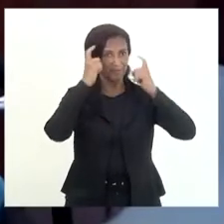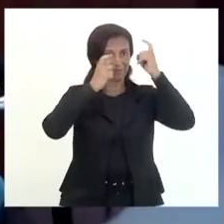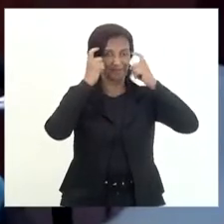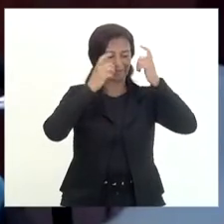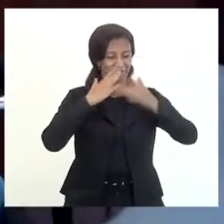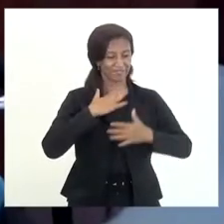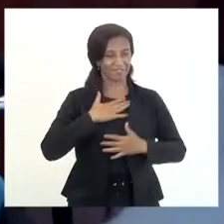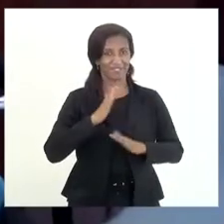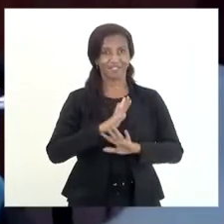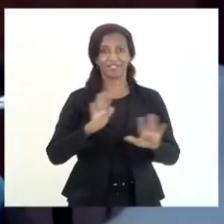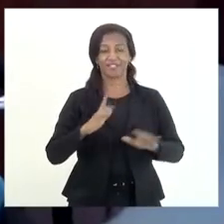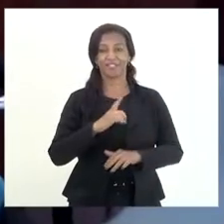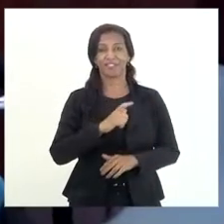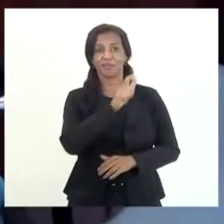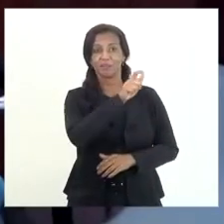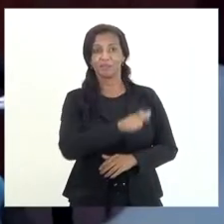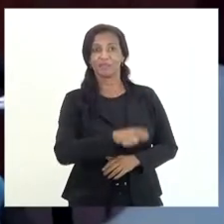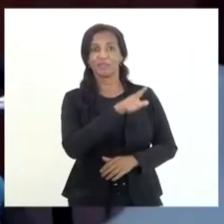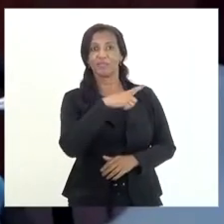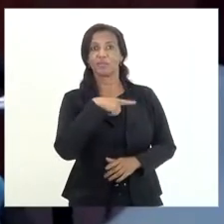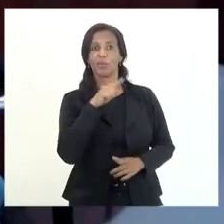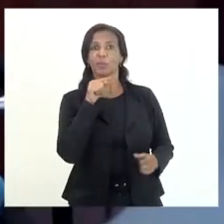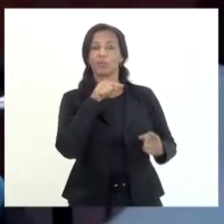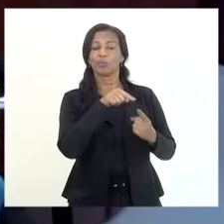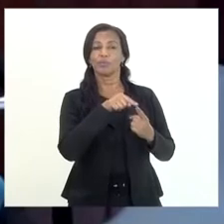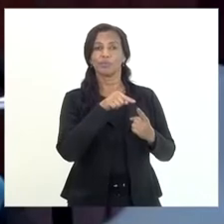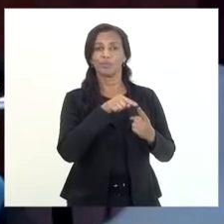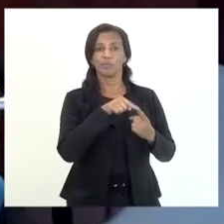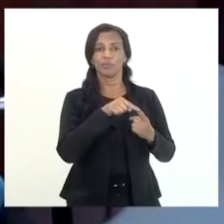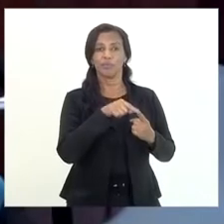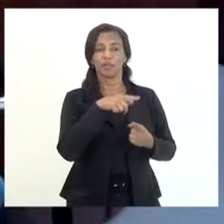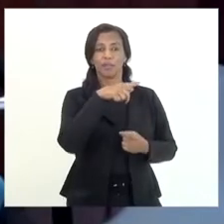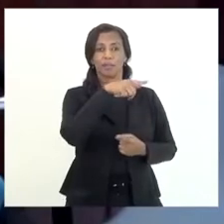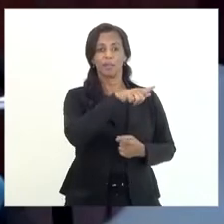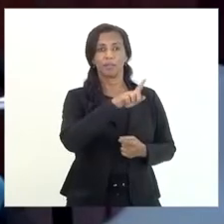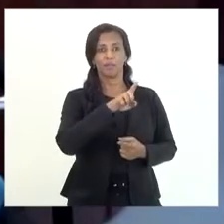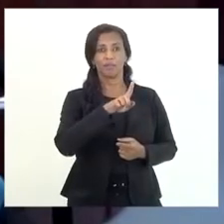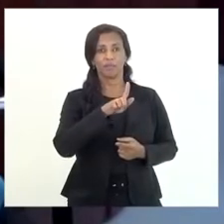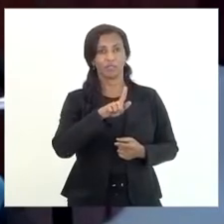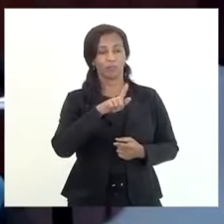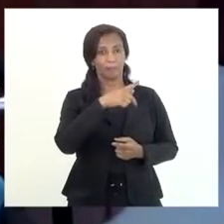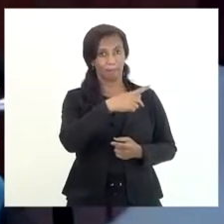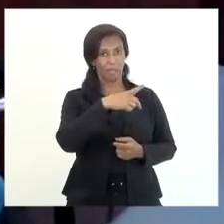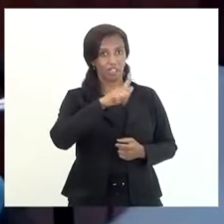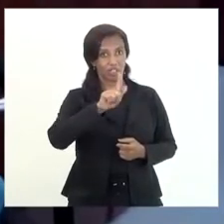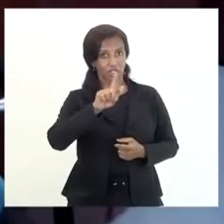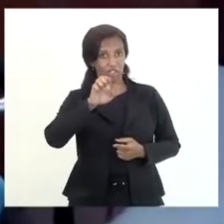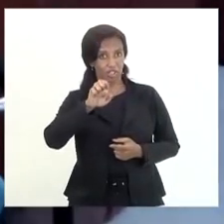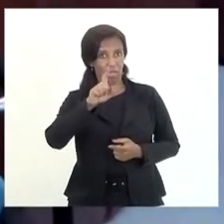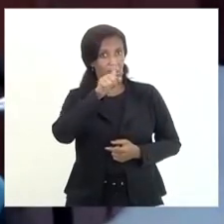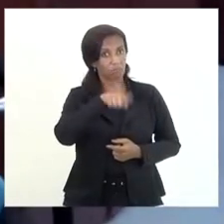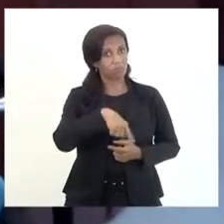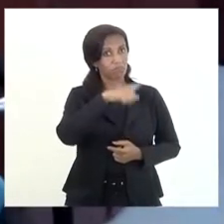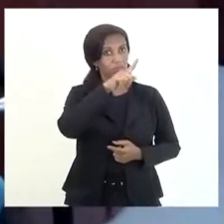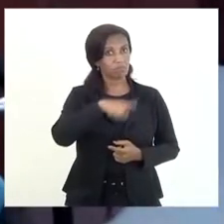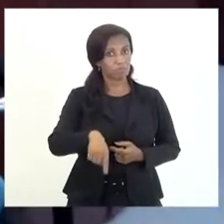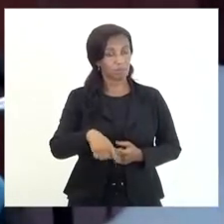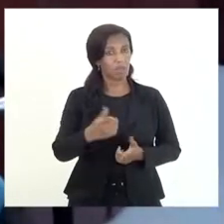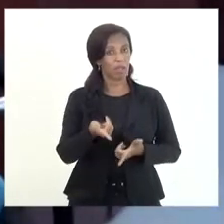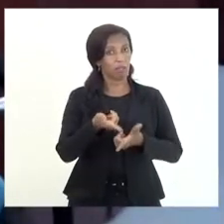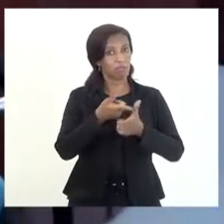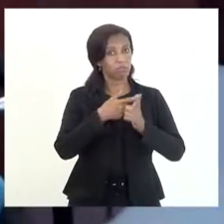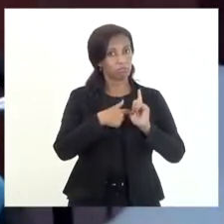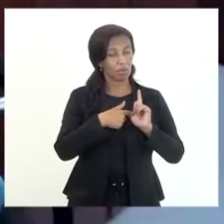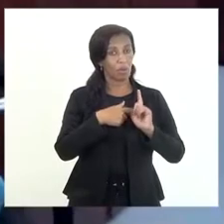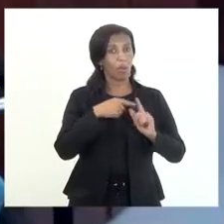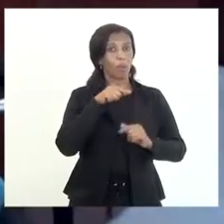ele tinha por objetivo que a Procuradoria do Estado cancelasse o crédito